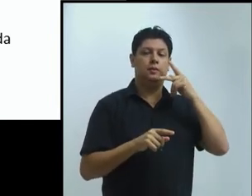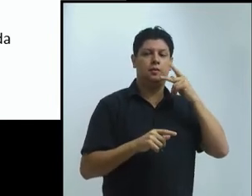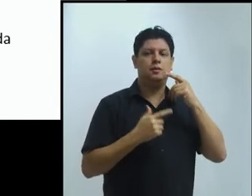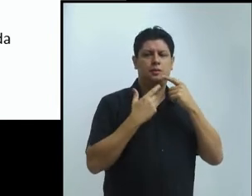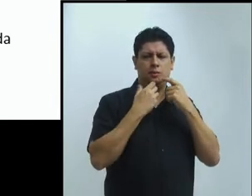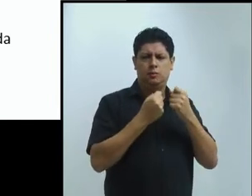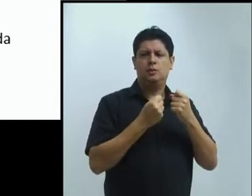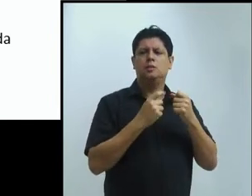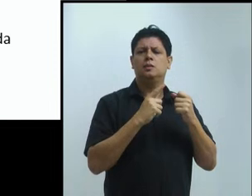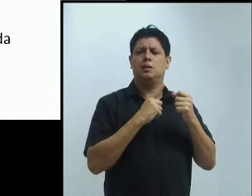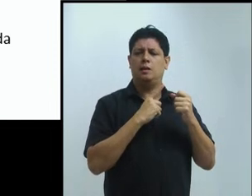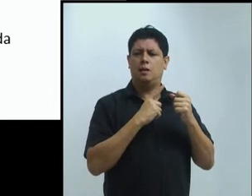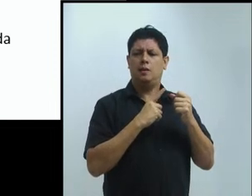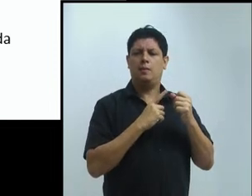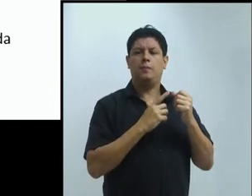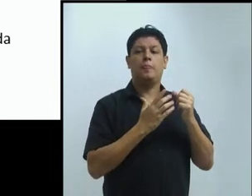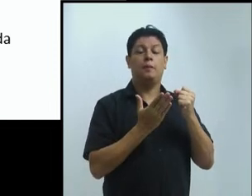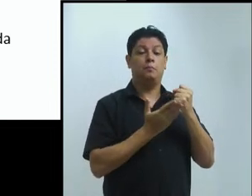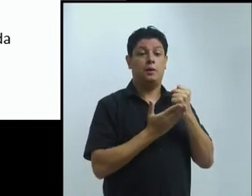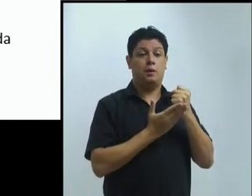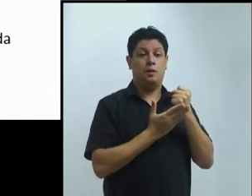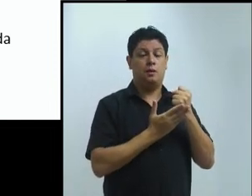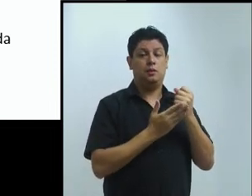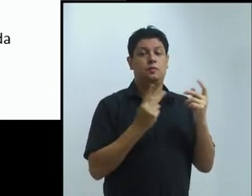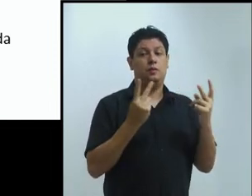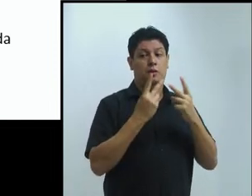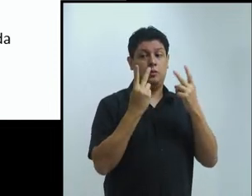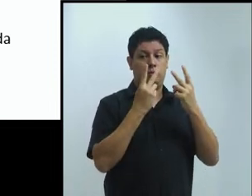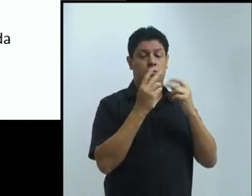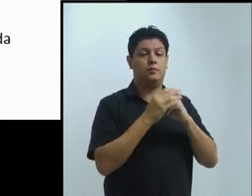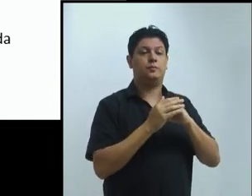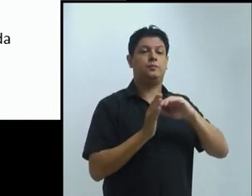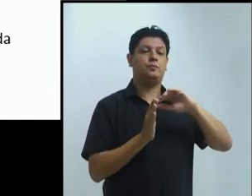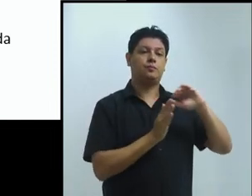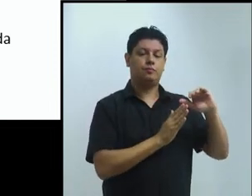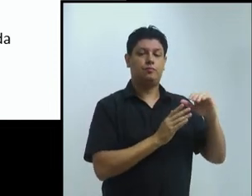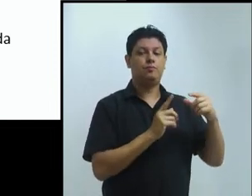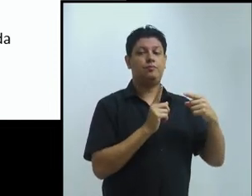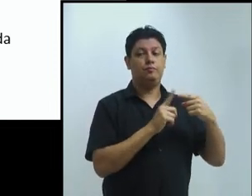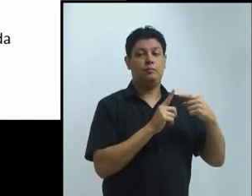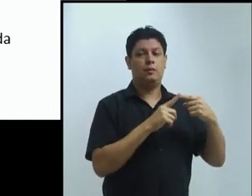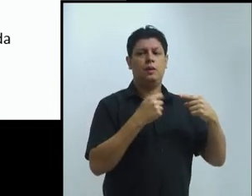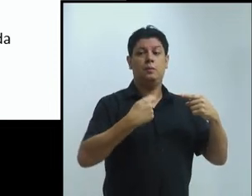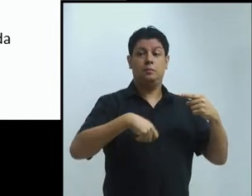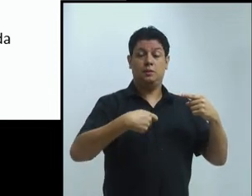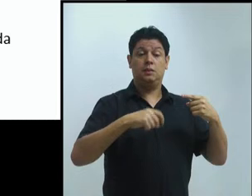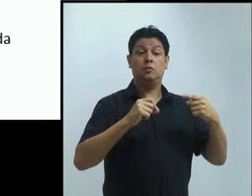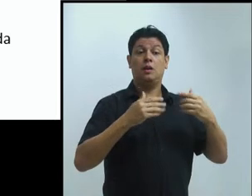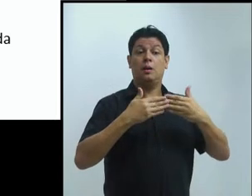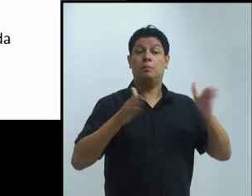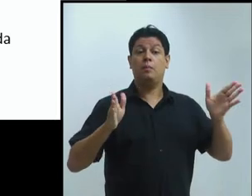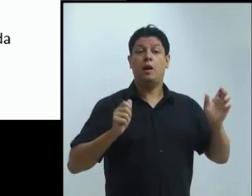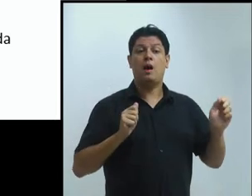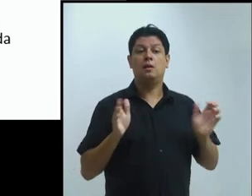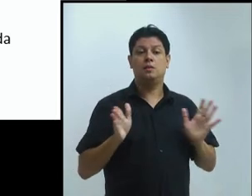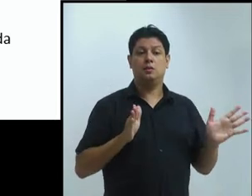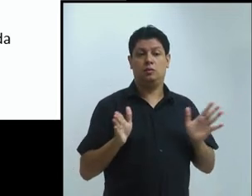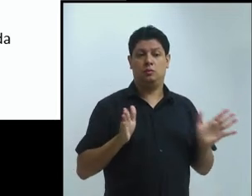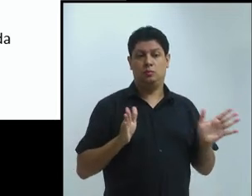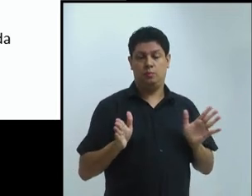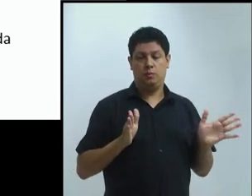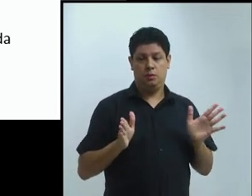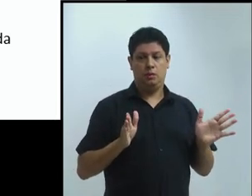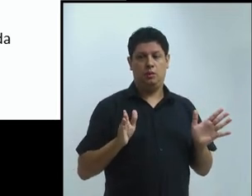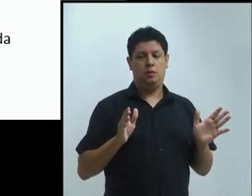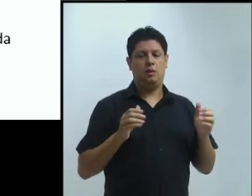em negrito, que é o acesso à aprendizagem de idiomas, o intercâmbio de docentes, discentes